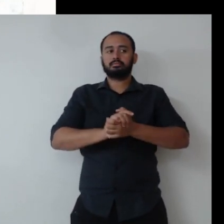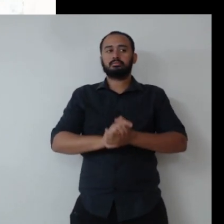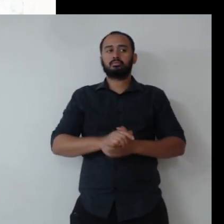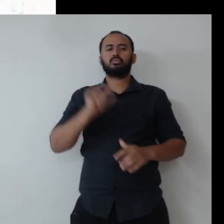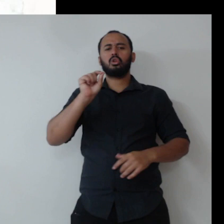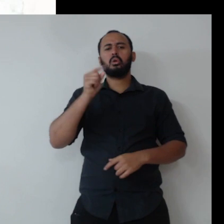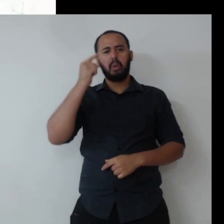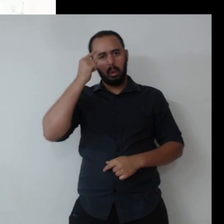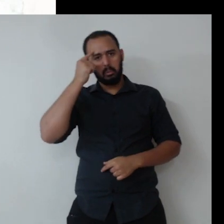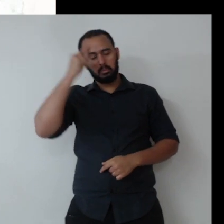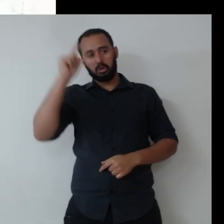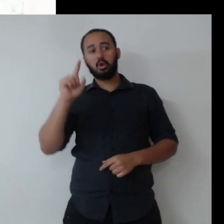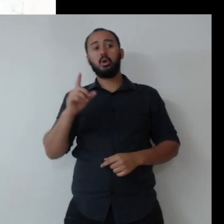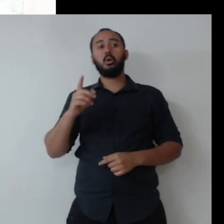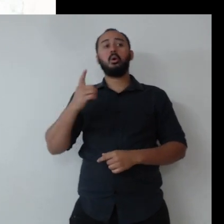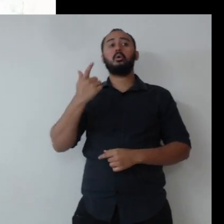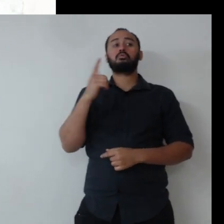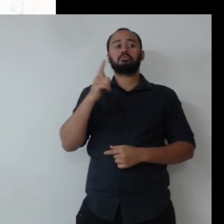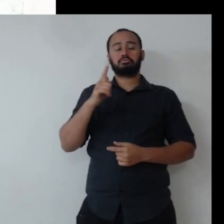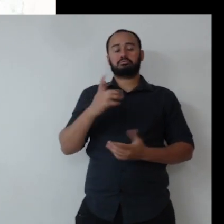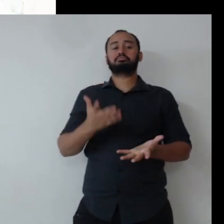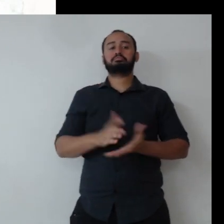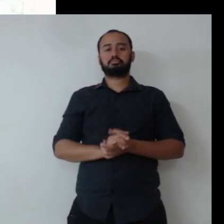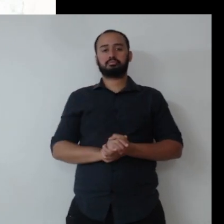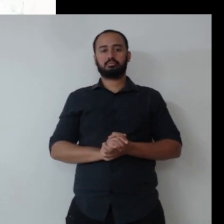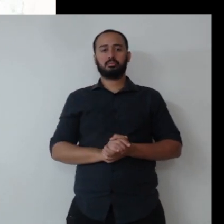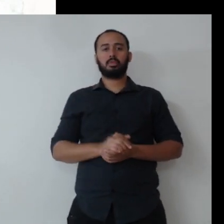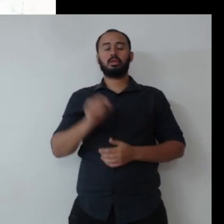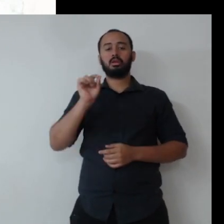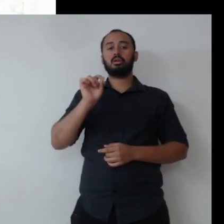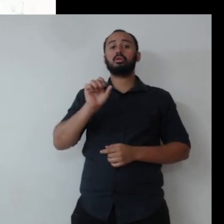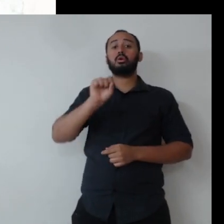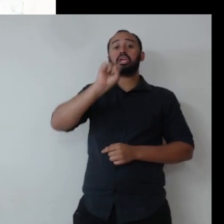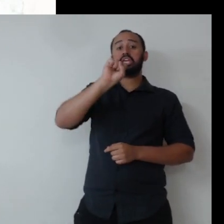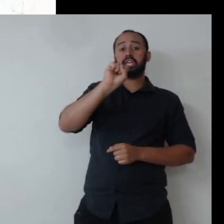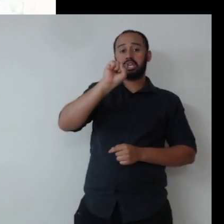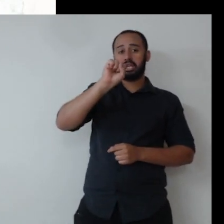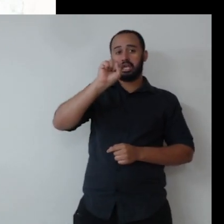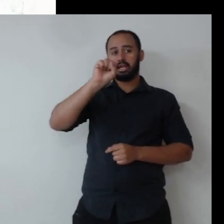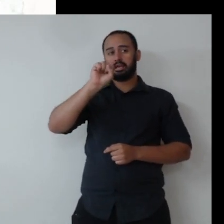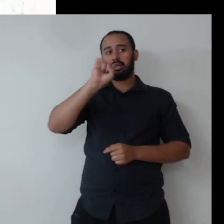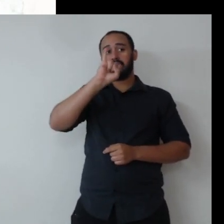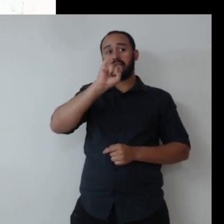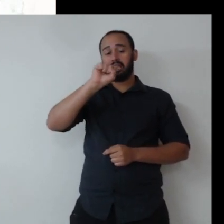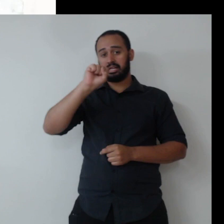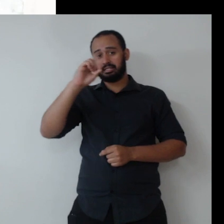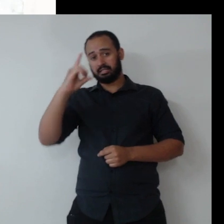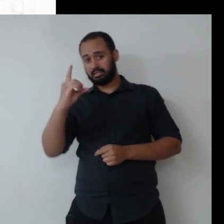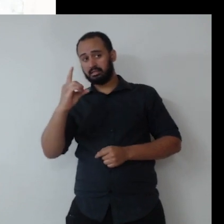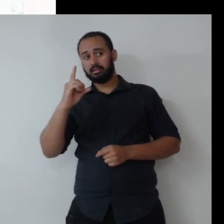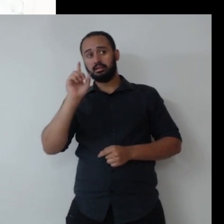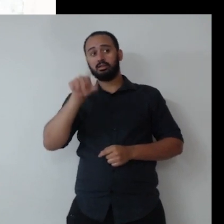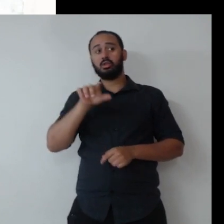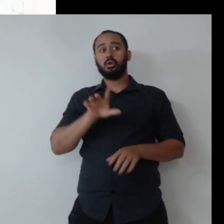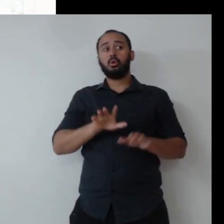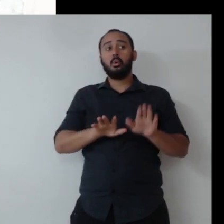pensa que é o conceito de governança. Então, de certa forma, nada mais é o ESG do que conjugar as dimensões da governança e